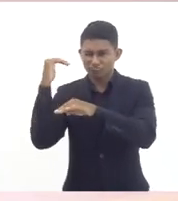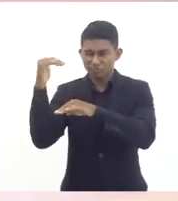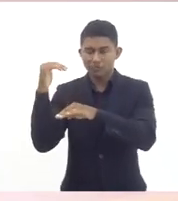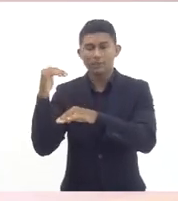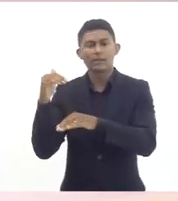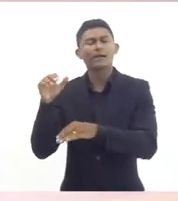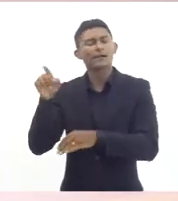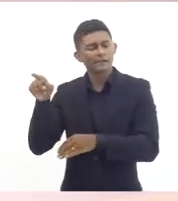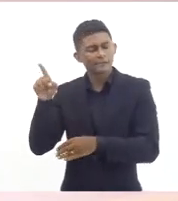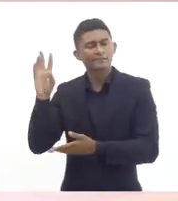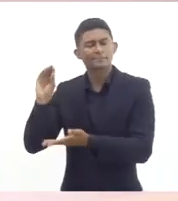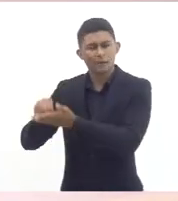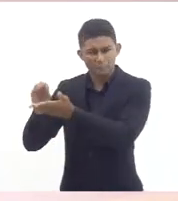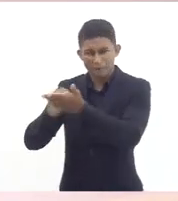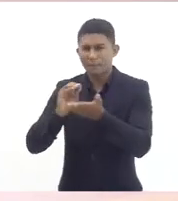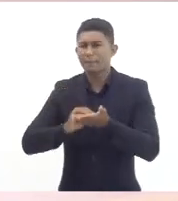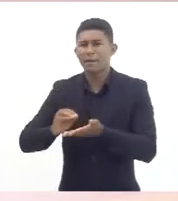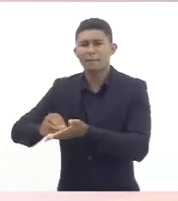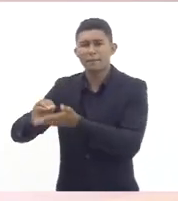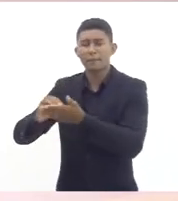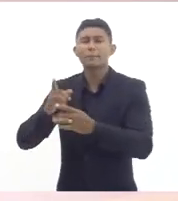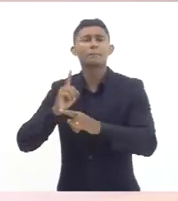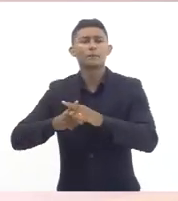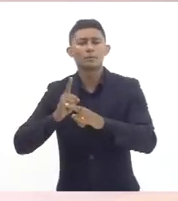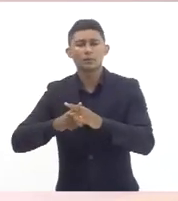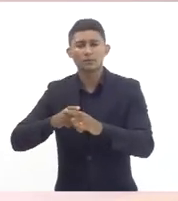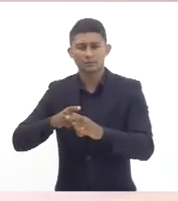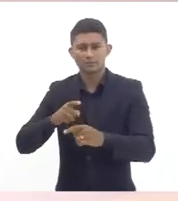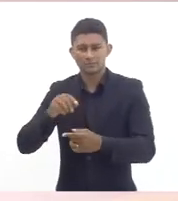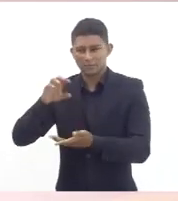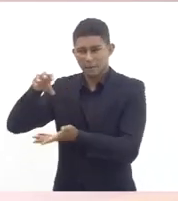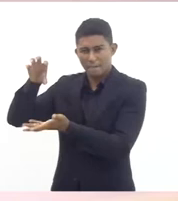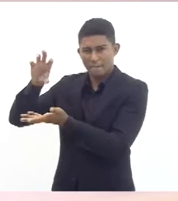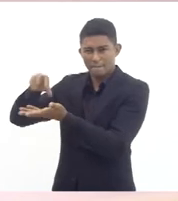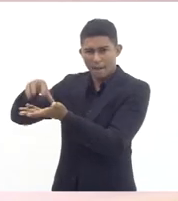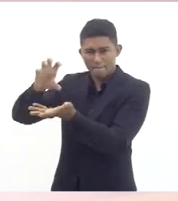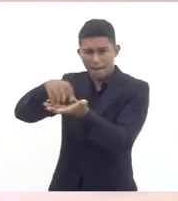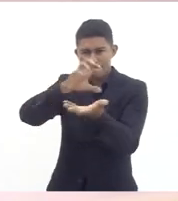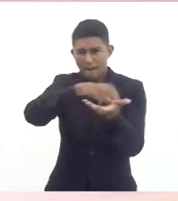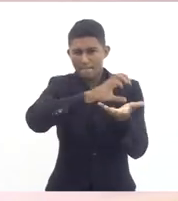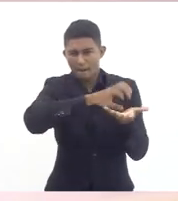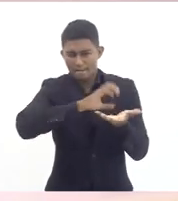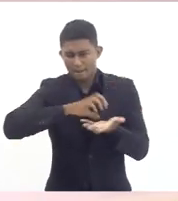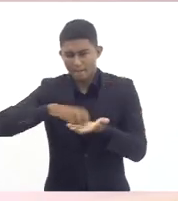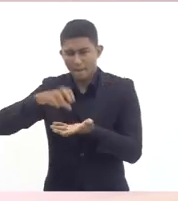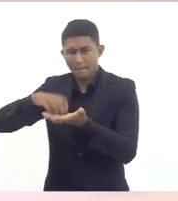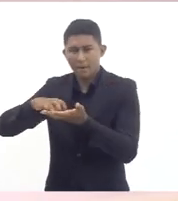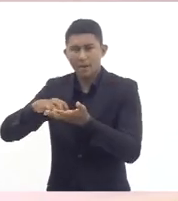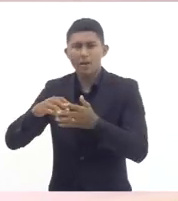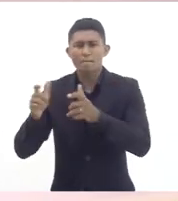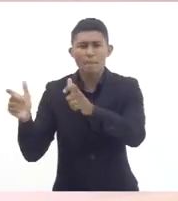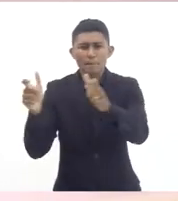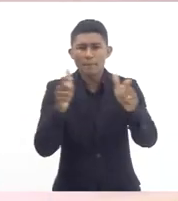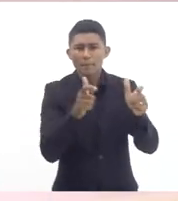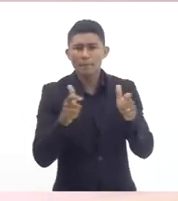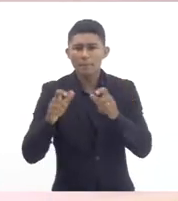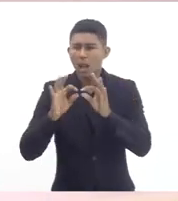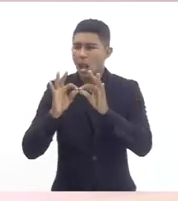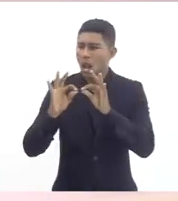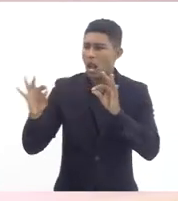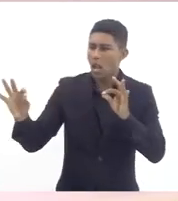as unidades elas são muito distantes uma da outra então temos situações assim que são